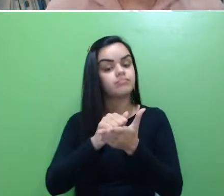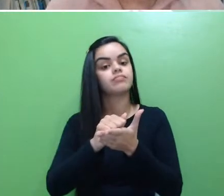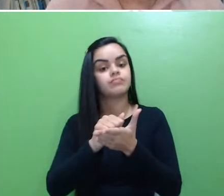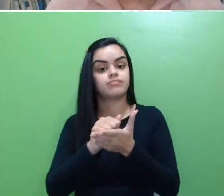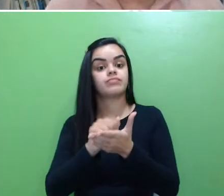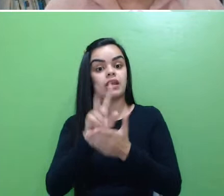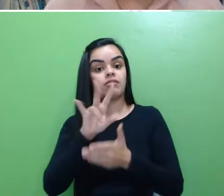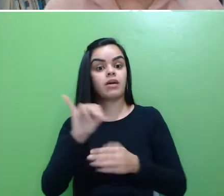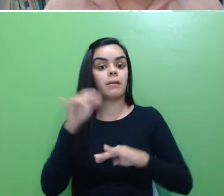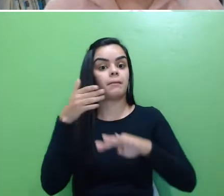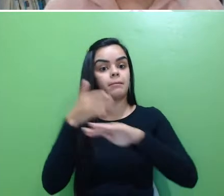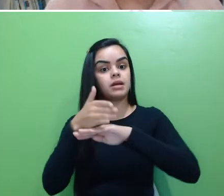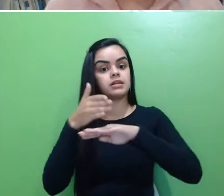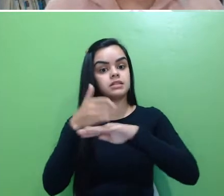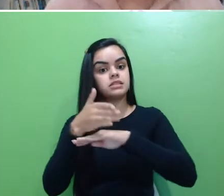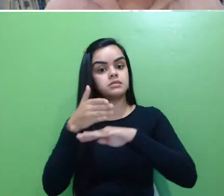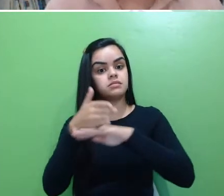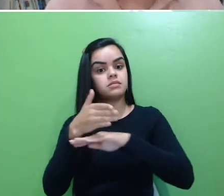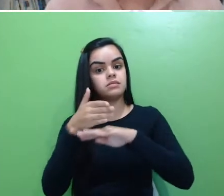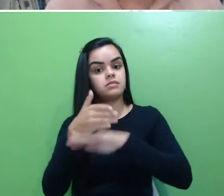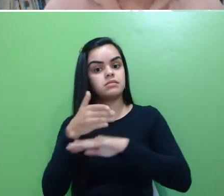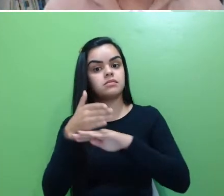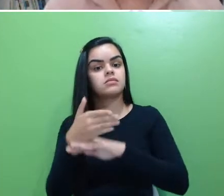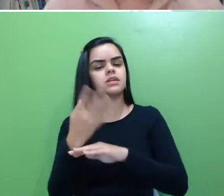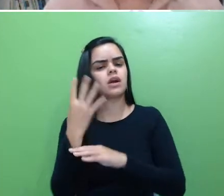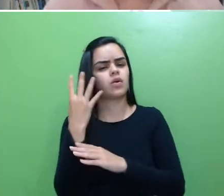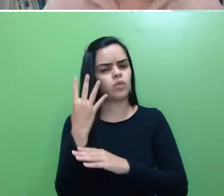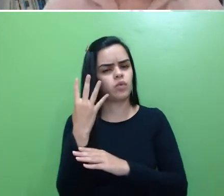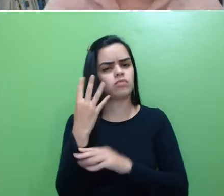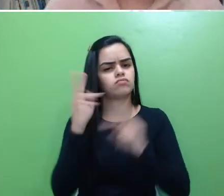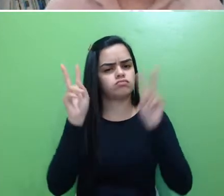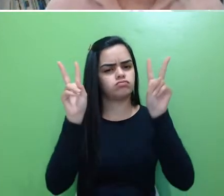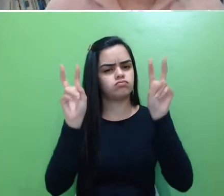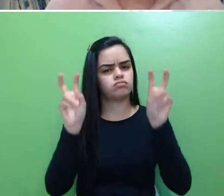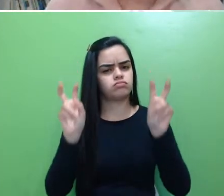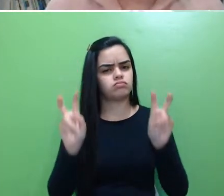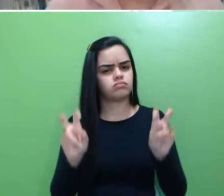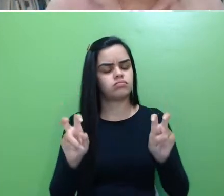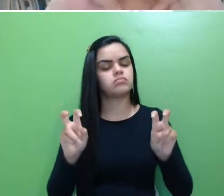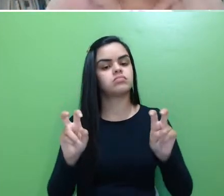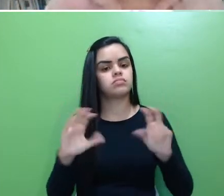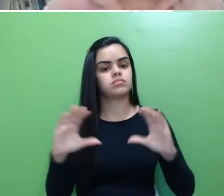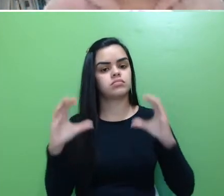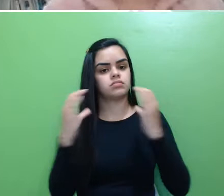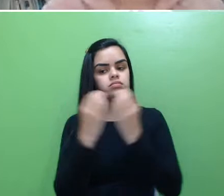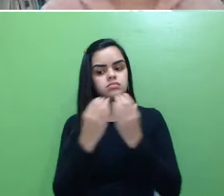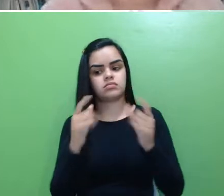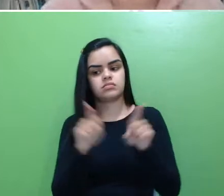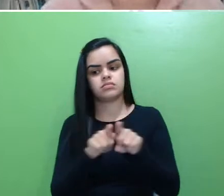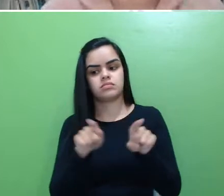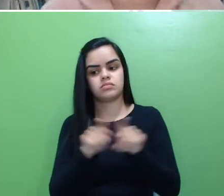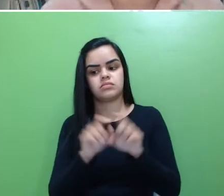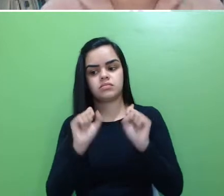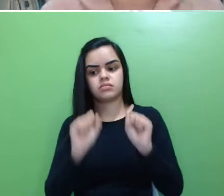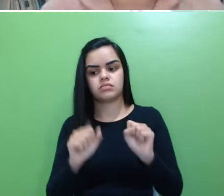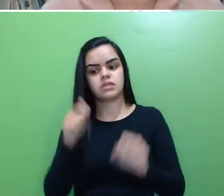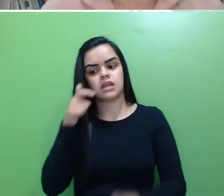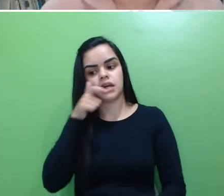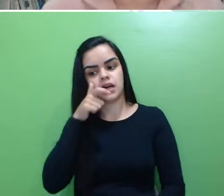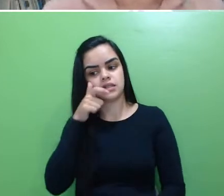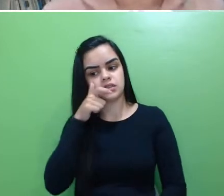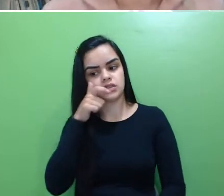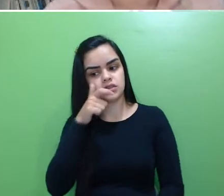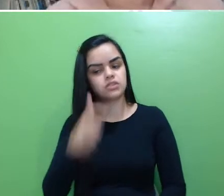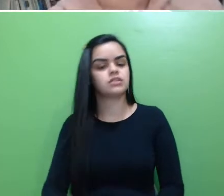participar das quatro mesas temáticas e conferências e poderá assistir quantos GTs você